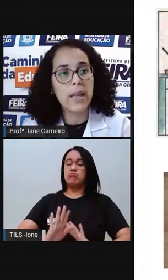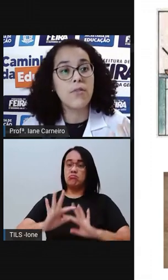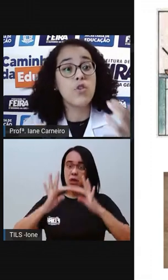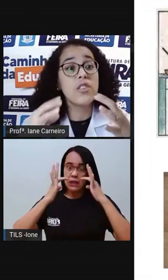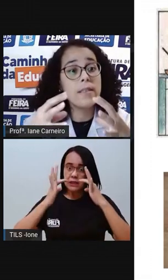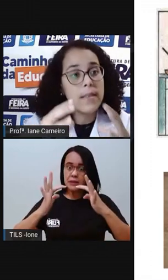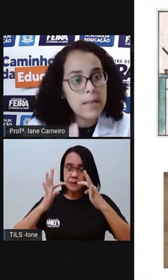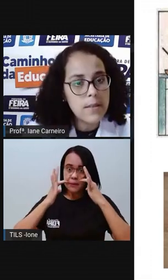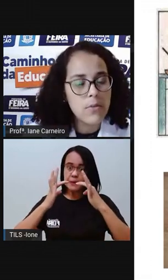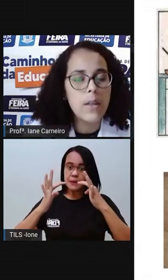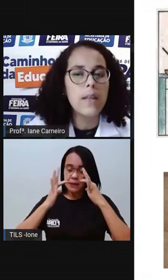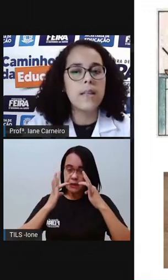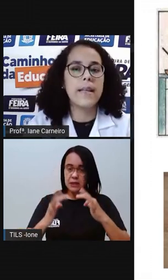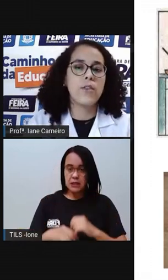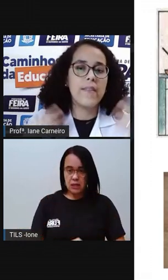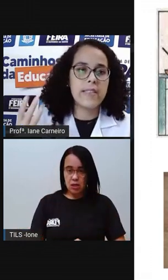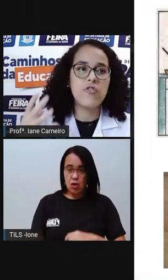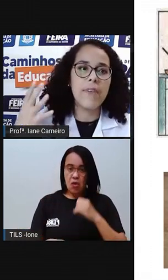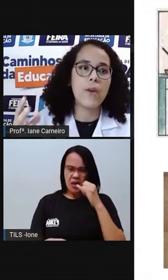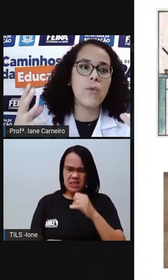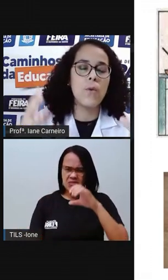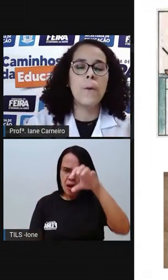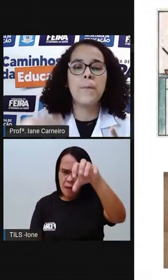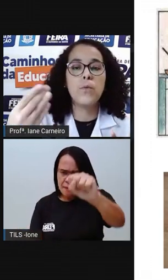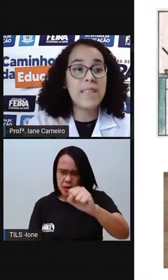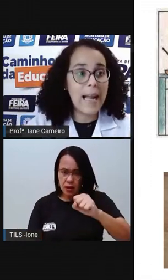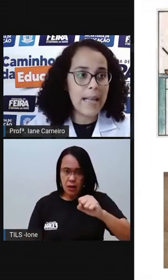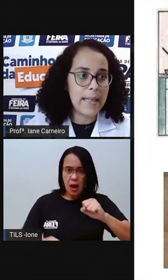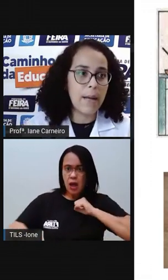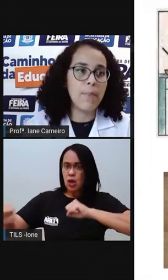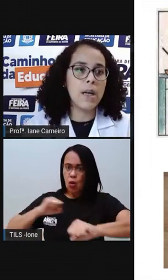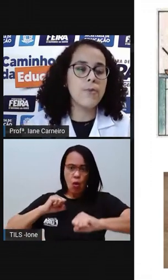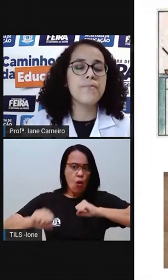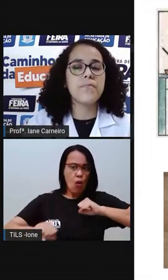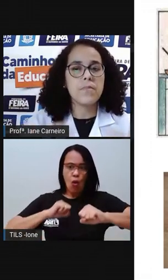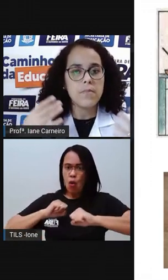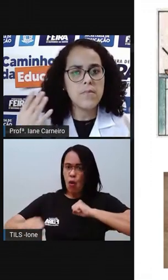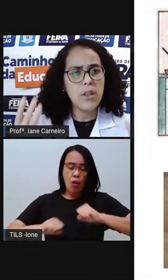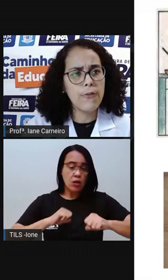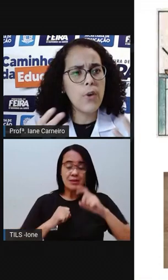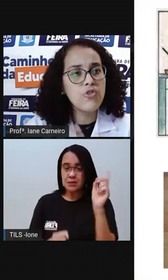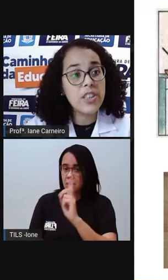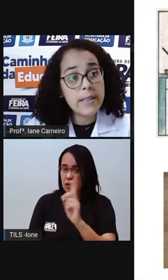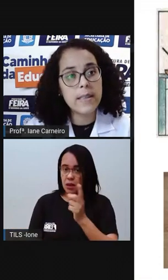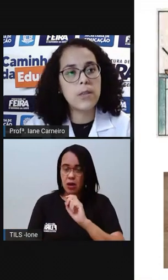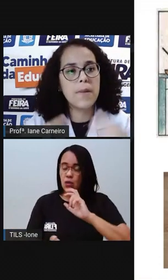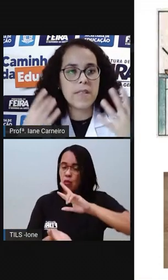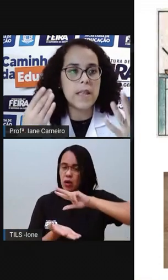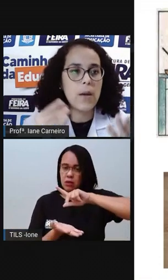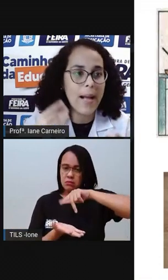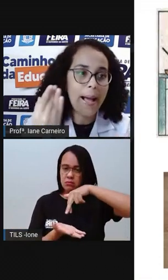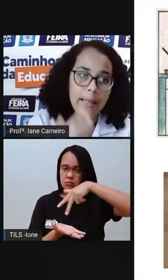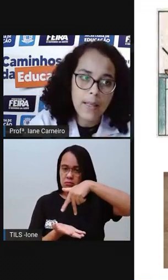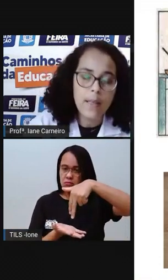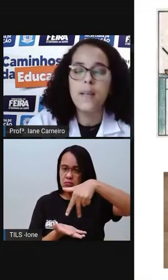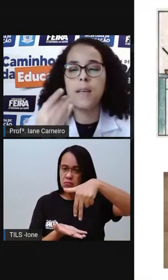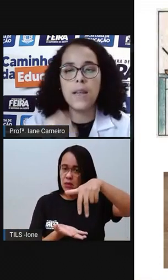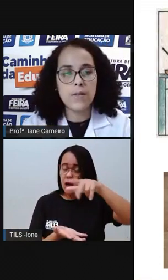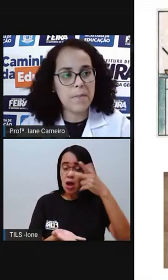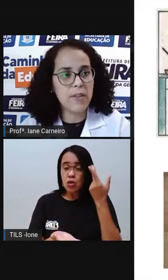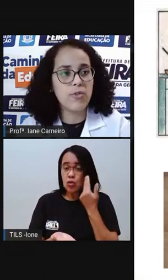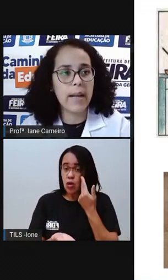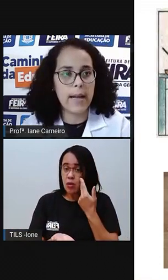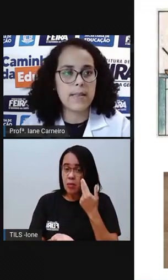volte correndo, volte andando, né? Toda vez que você estiver com um talher na mão, volte andando, pra você não cair